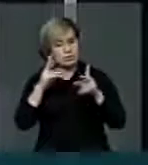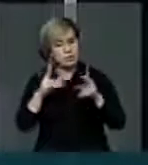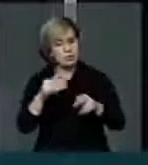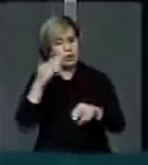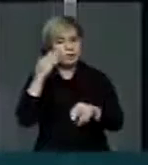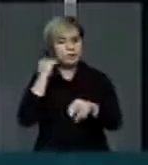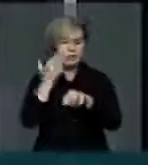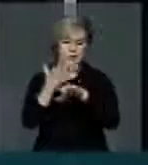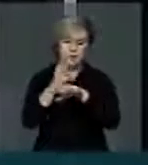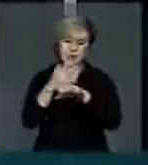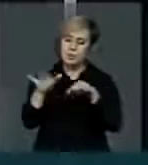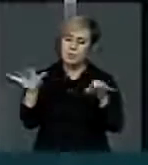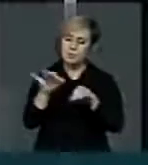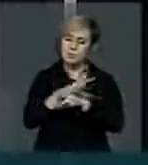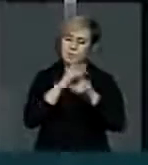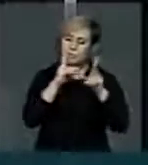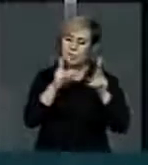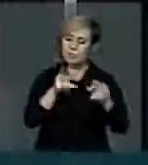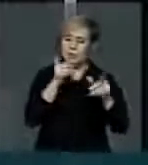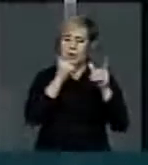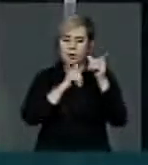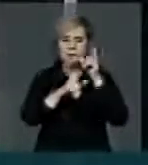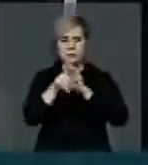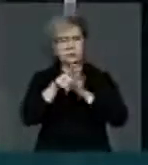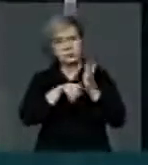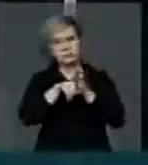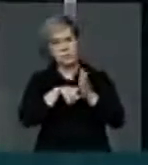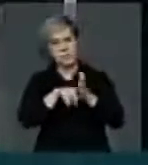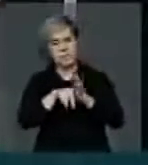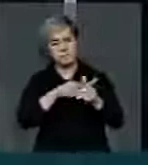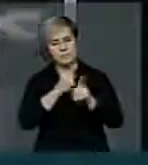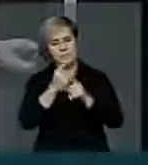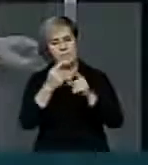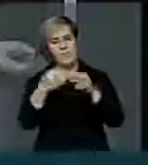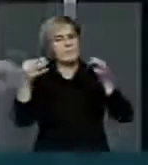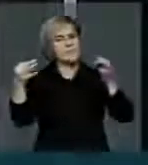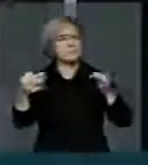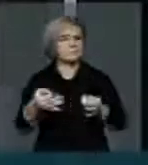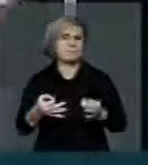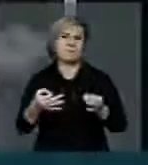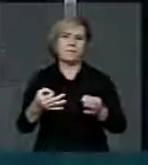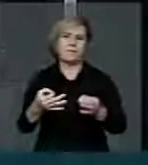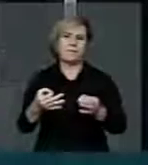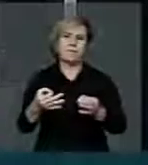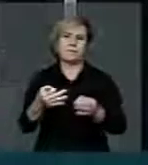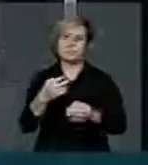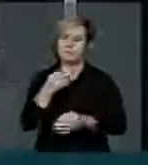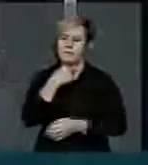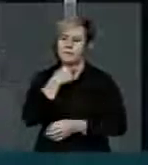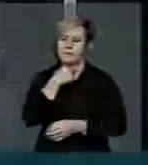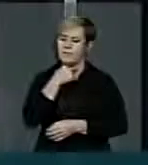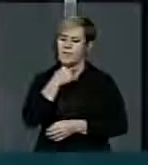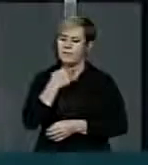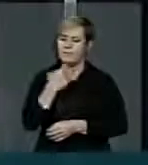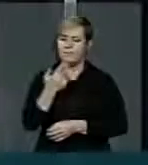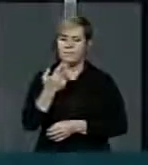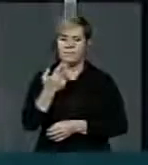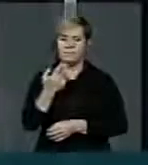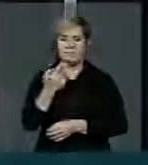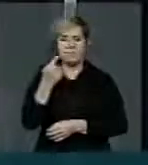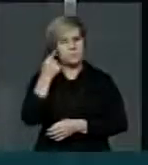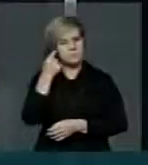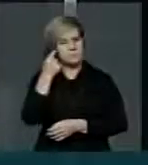preparado para ter a sua função exercida plenamente. Nós não podemos ter a